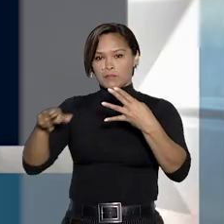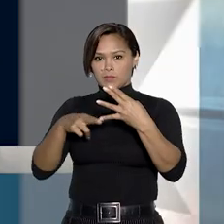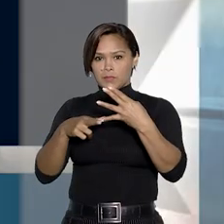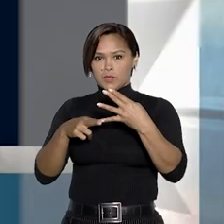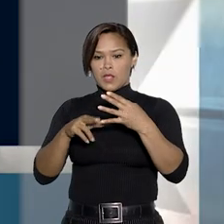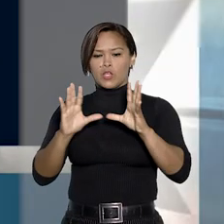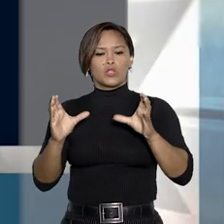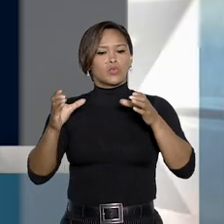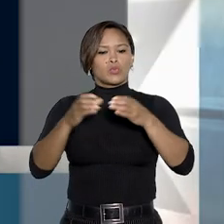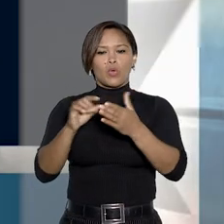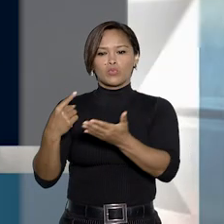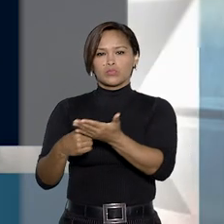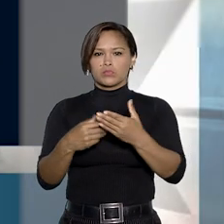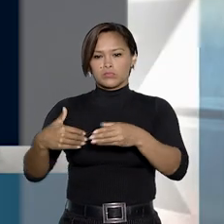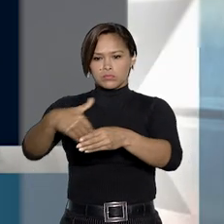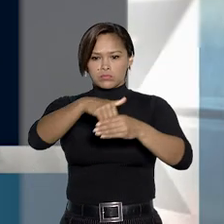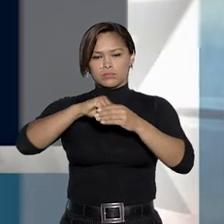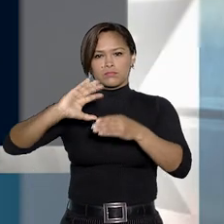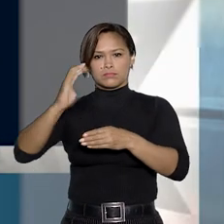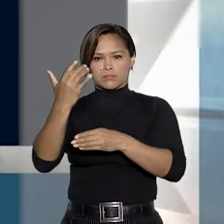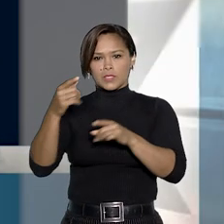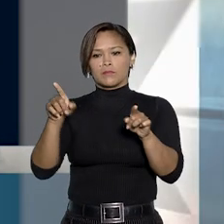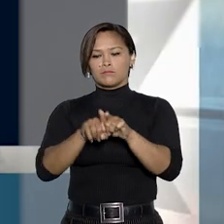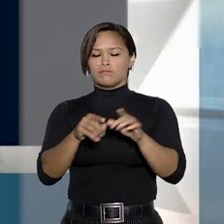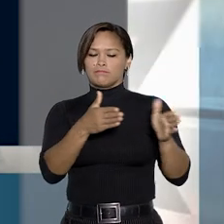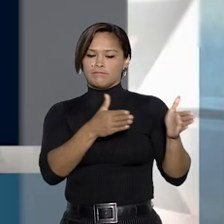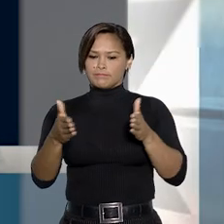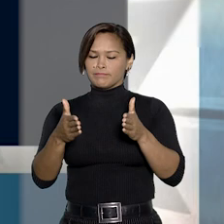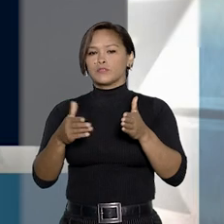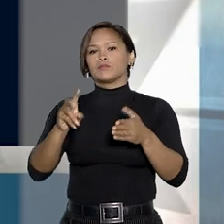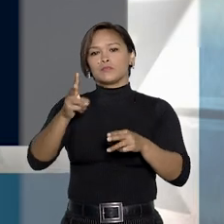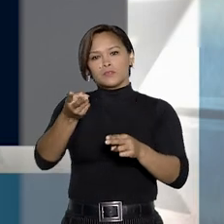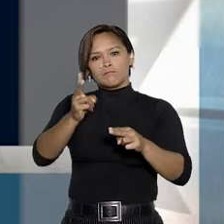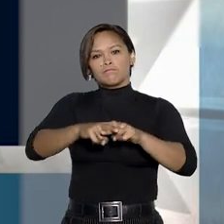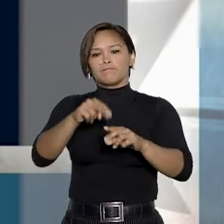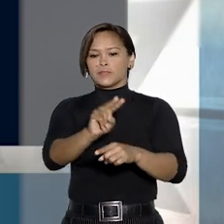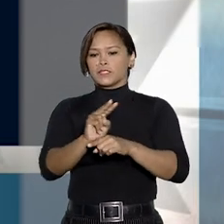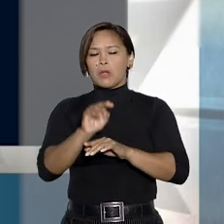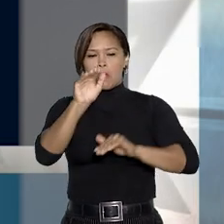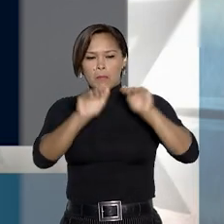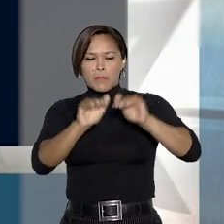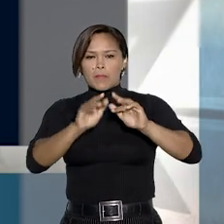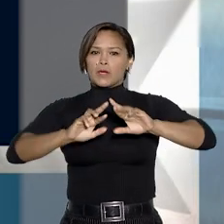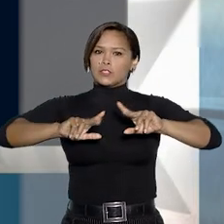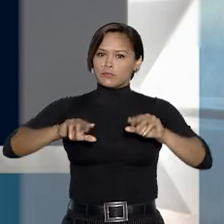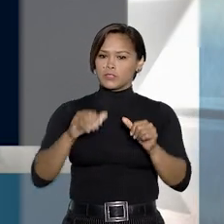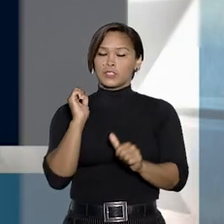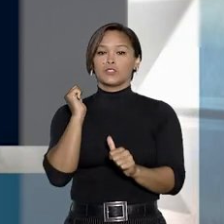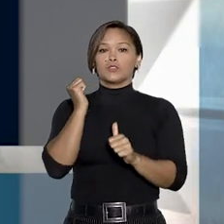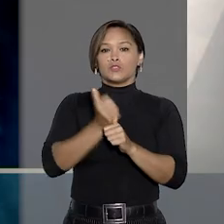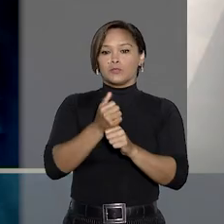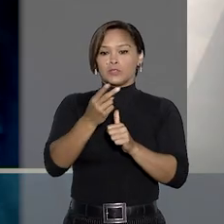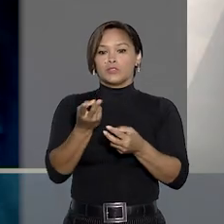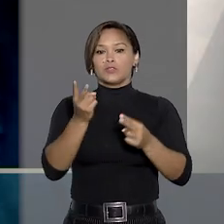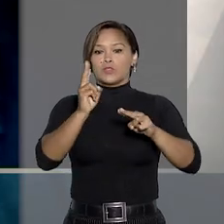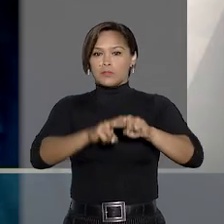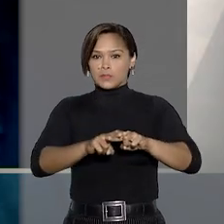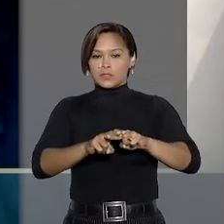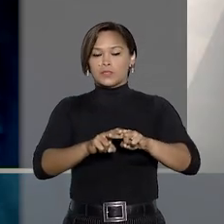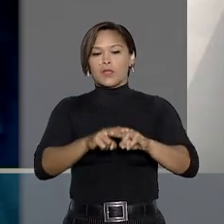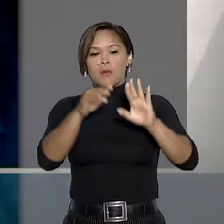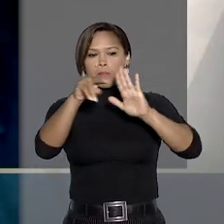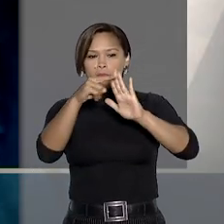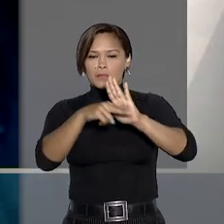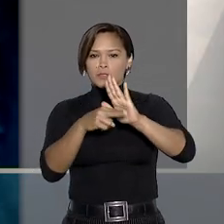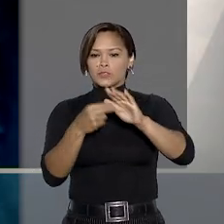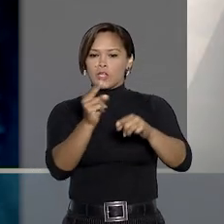grau. Por unanimidade, a sexta turma considerou o tempo da prisão cautelar desproporcional e substituiu a prisão por medidas